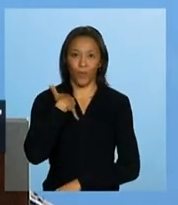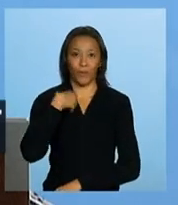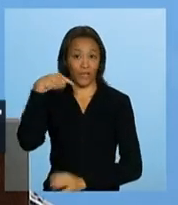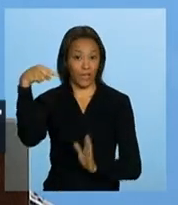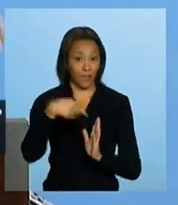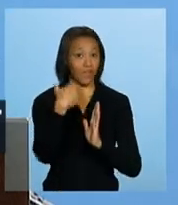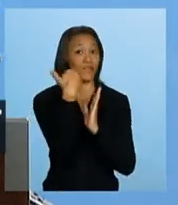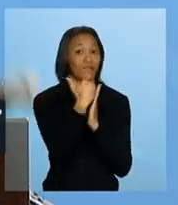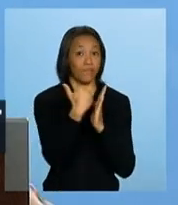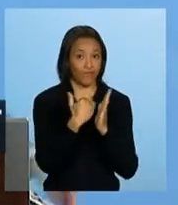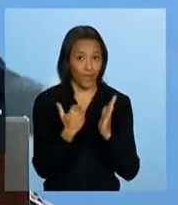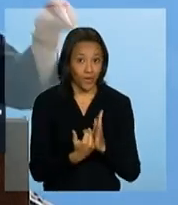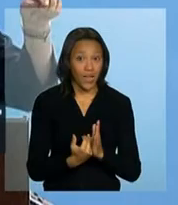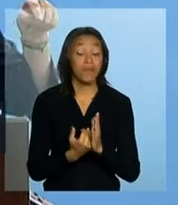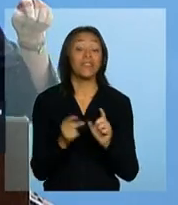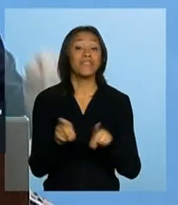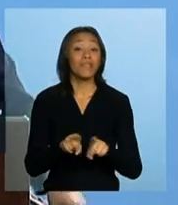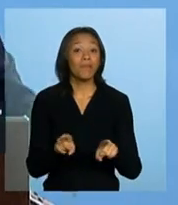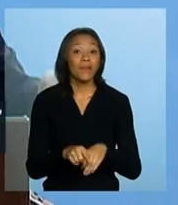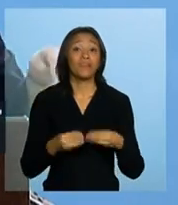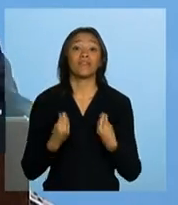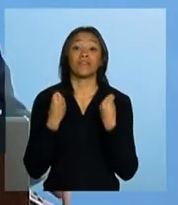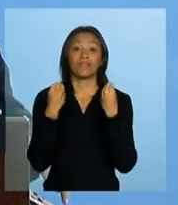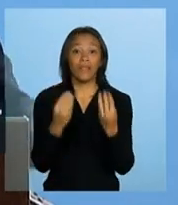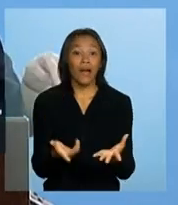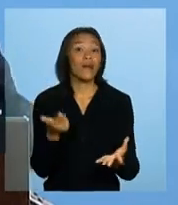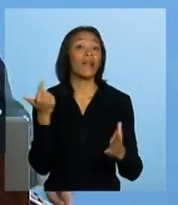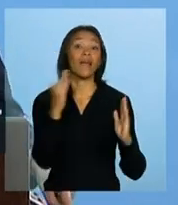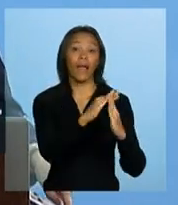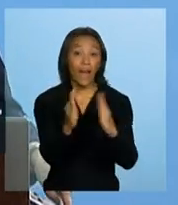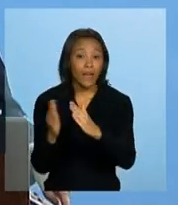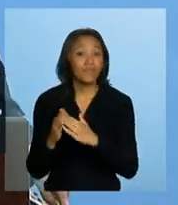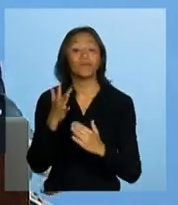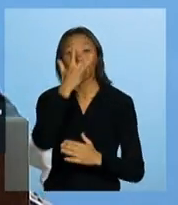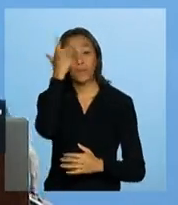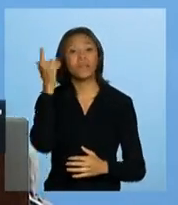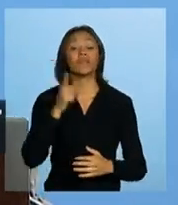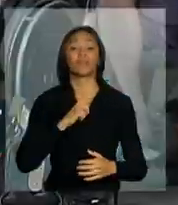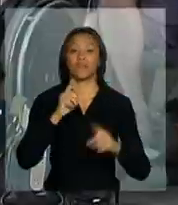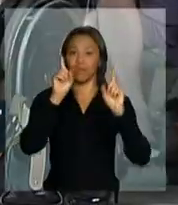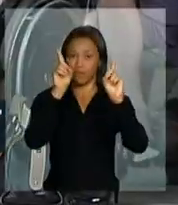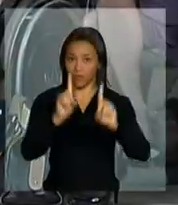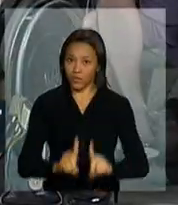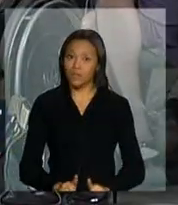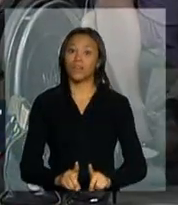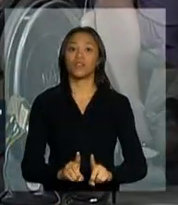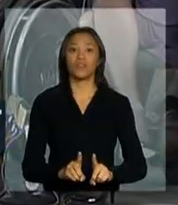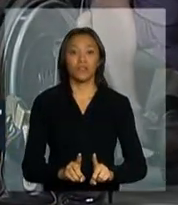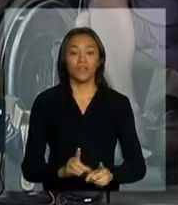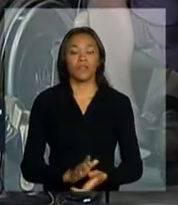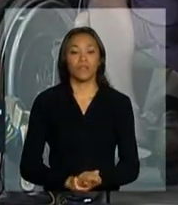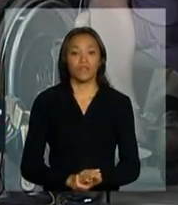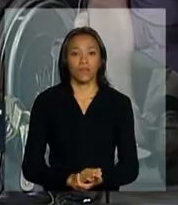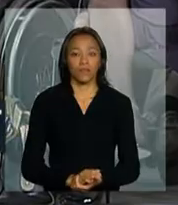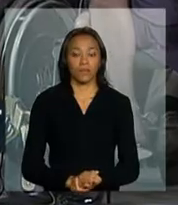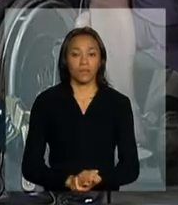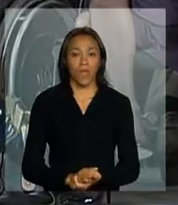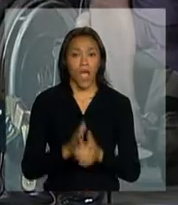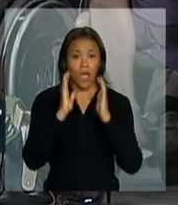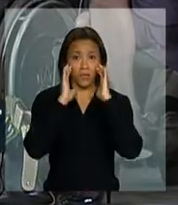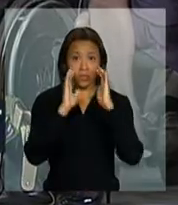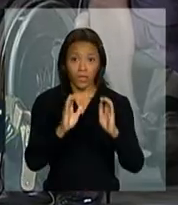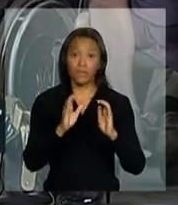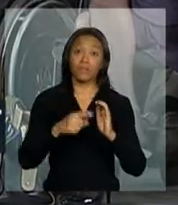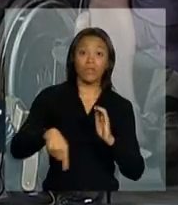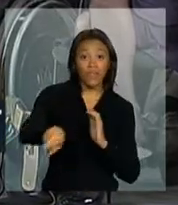programa contempla as pessoas com deficiência reconhecendo que